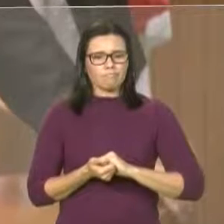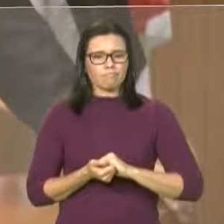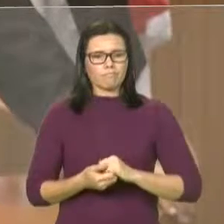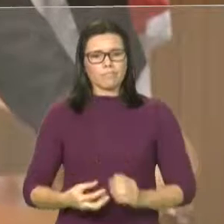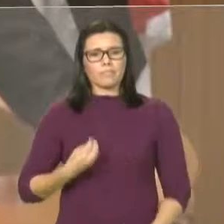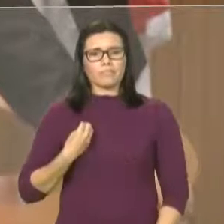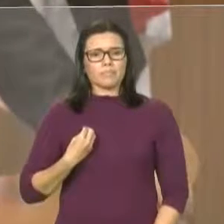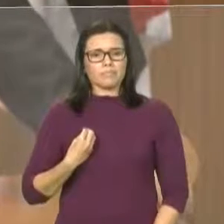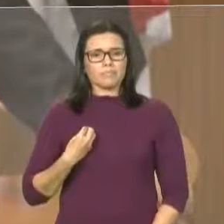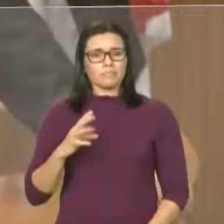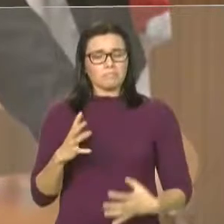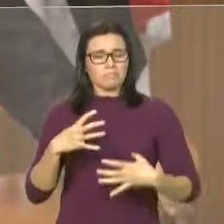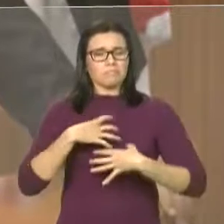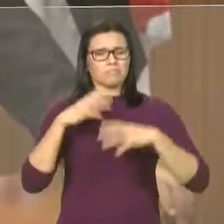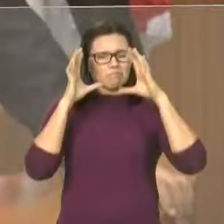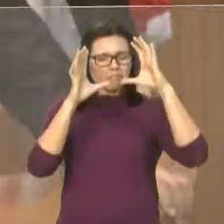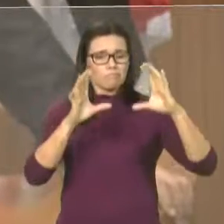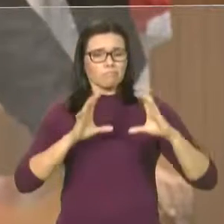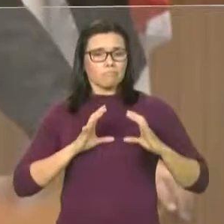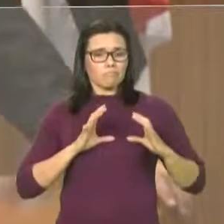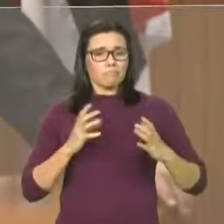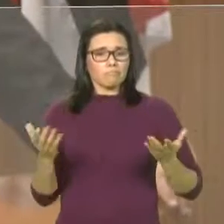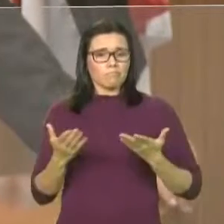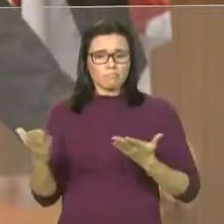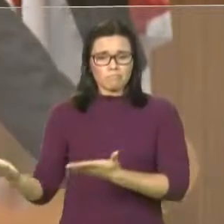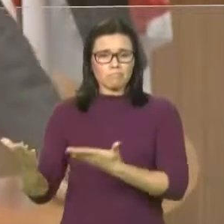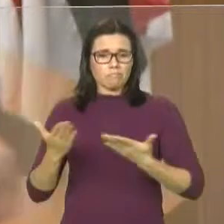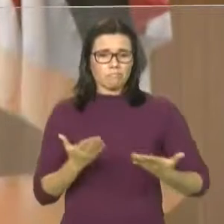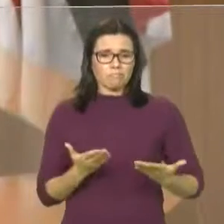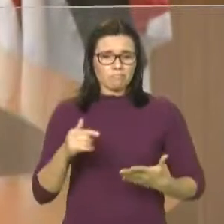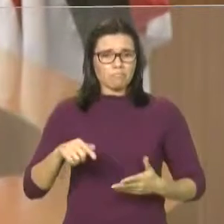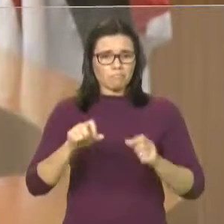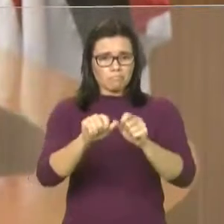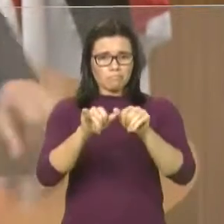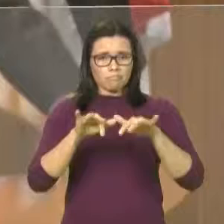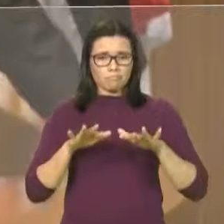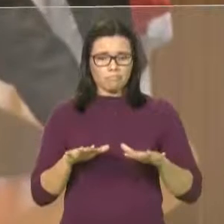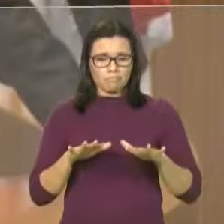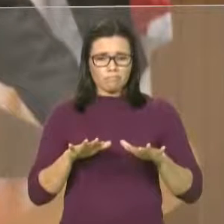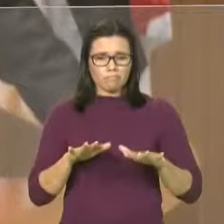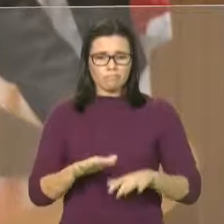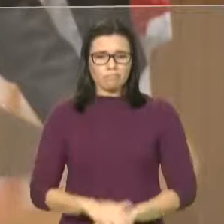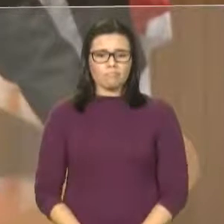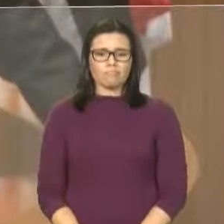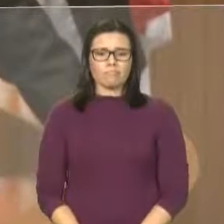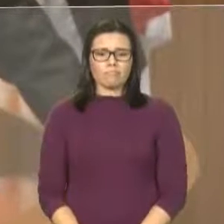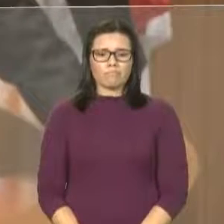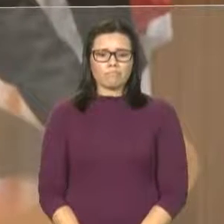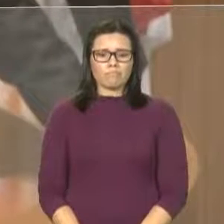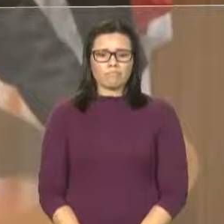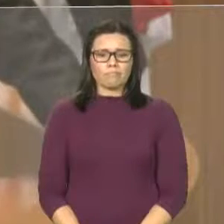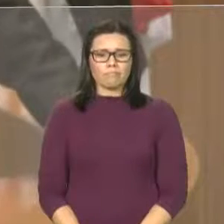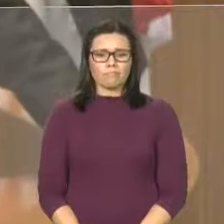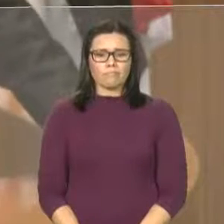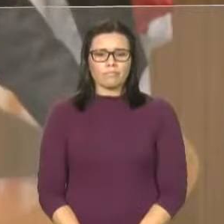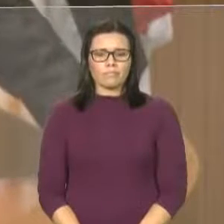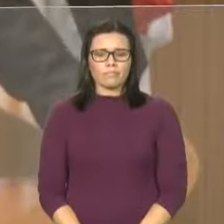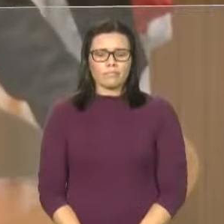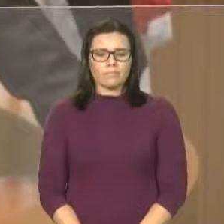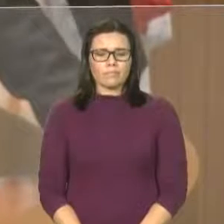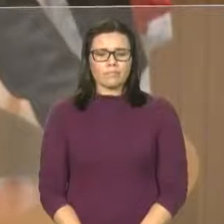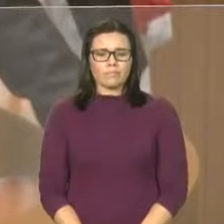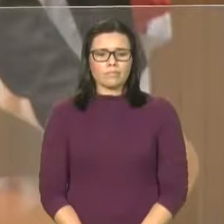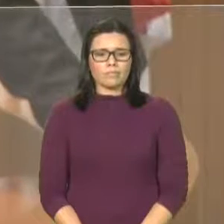que temos em recebermos hoje, em nossa sessão ordinária, nesta